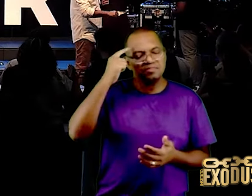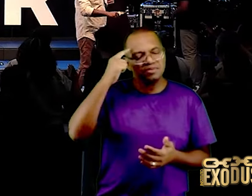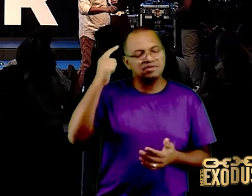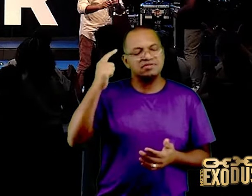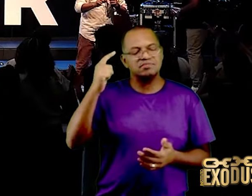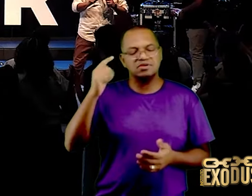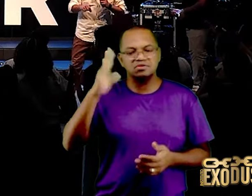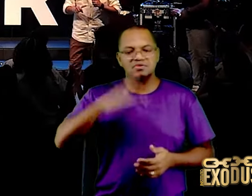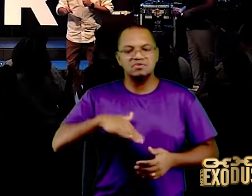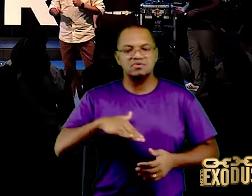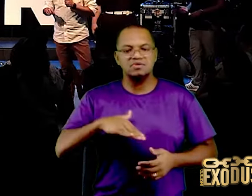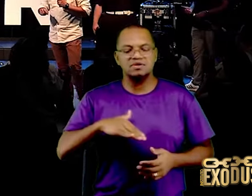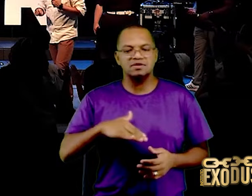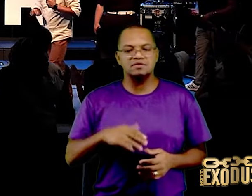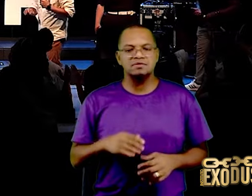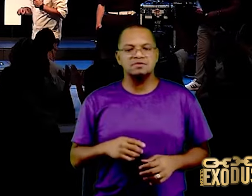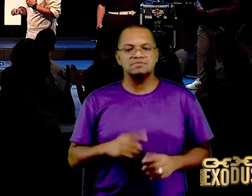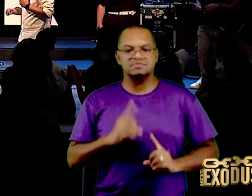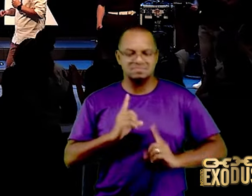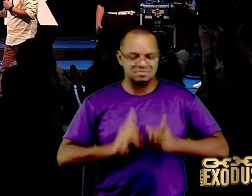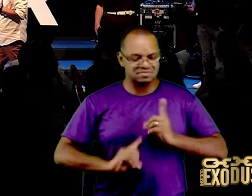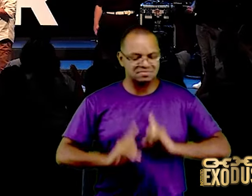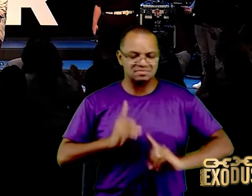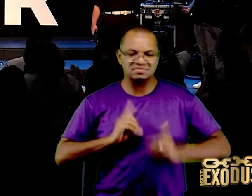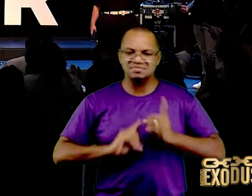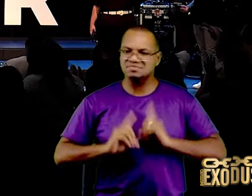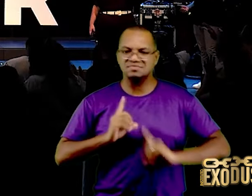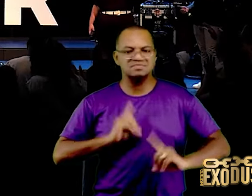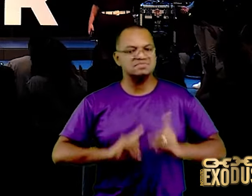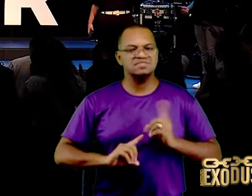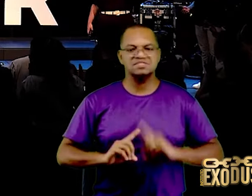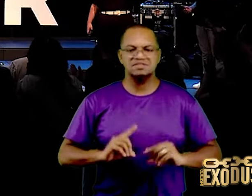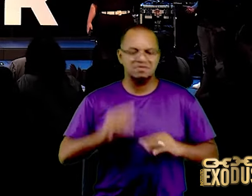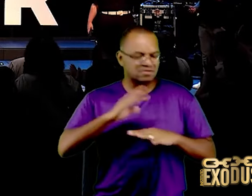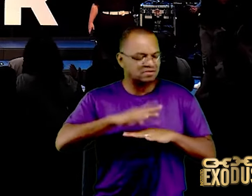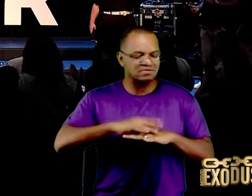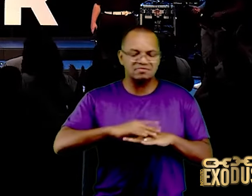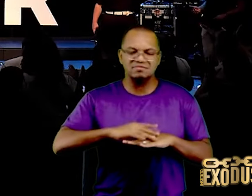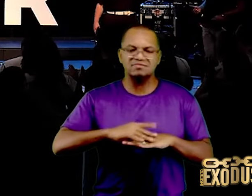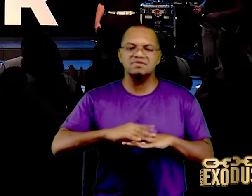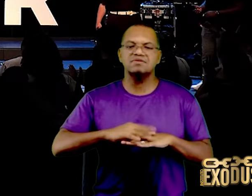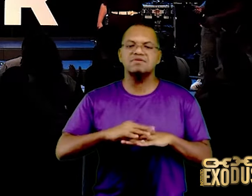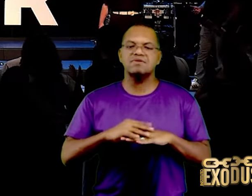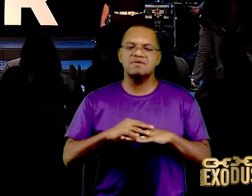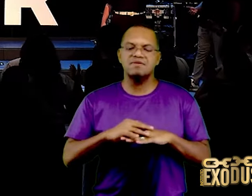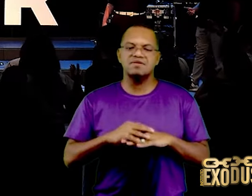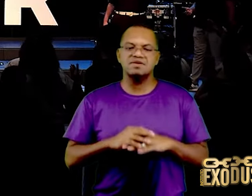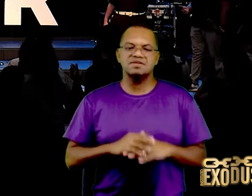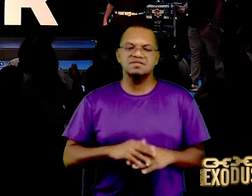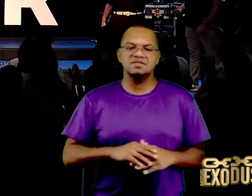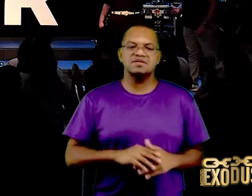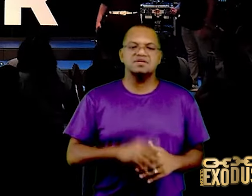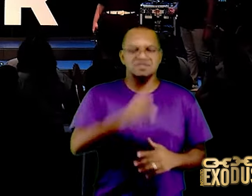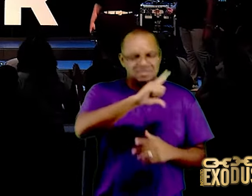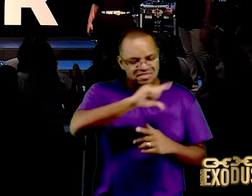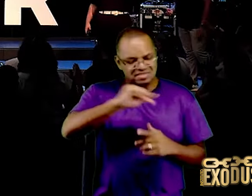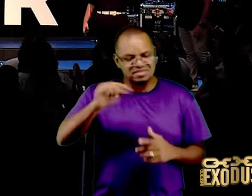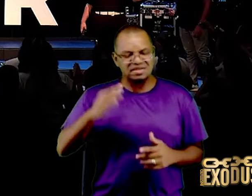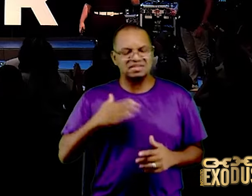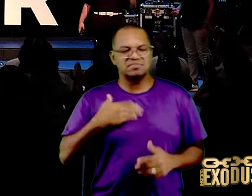disfarçado de depressão, de enfermidade, sai da minha vida,